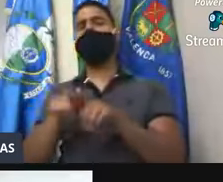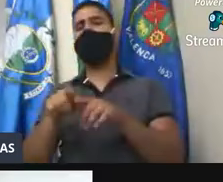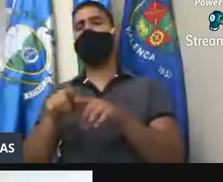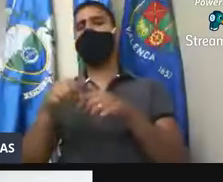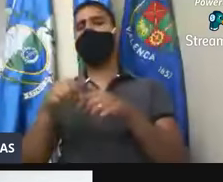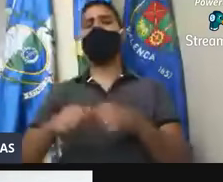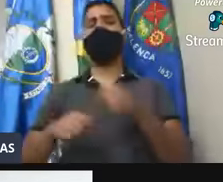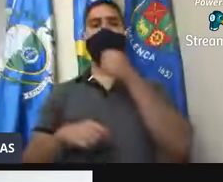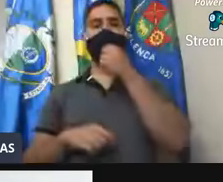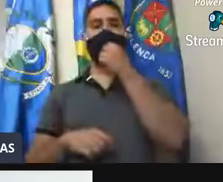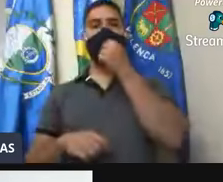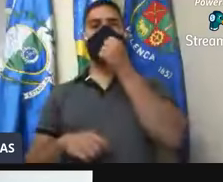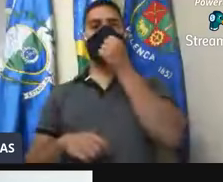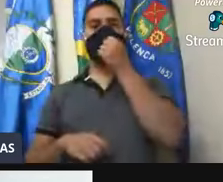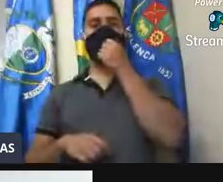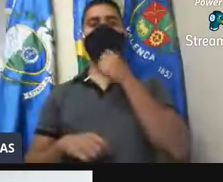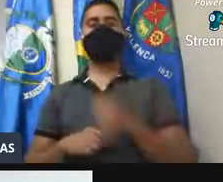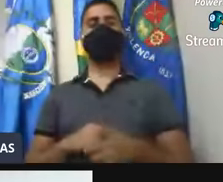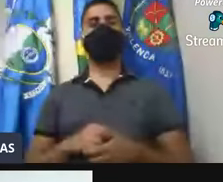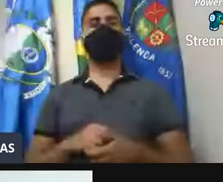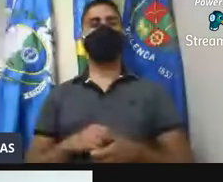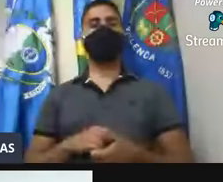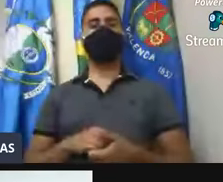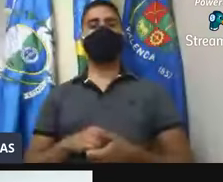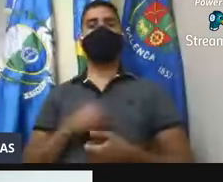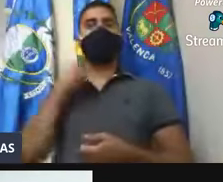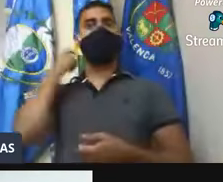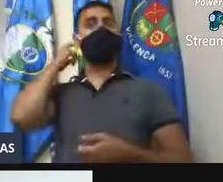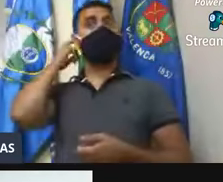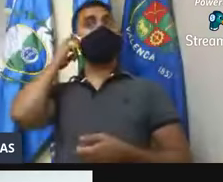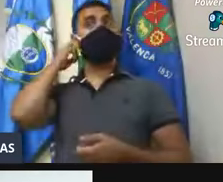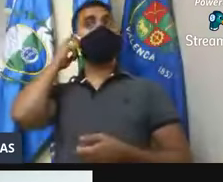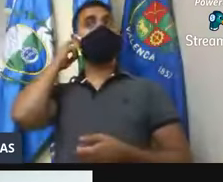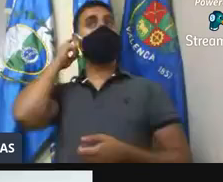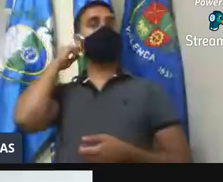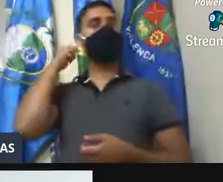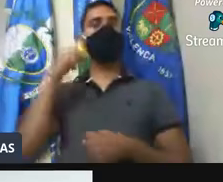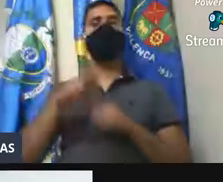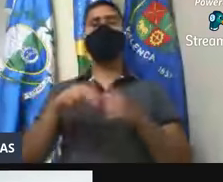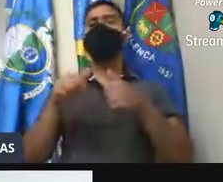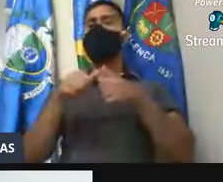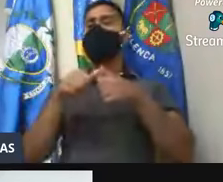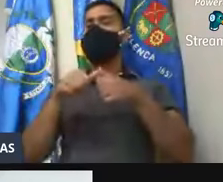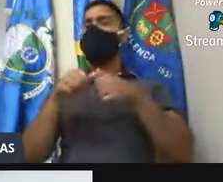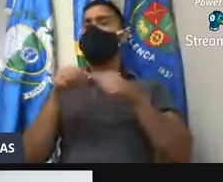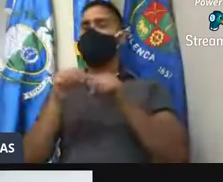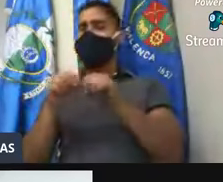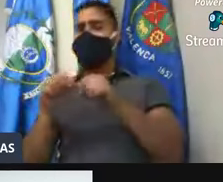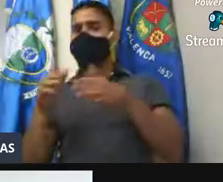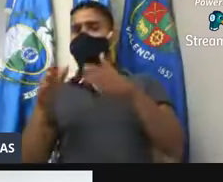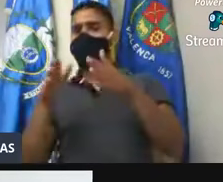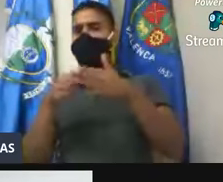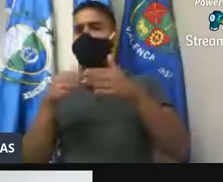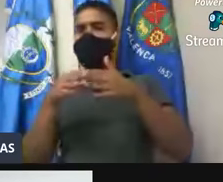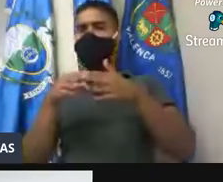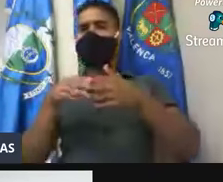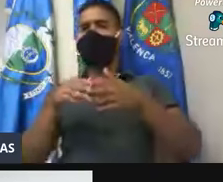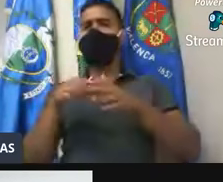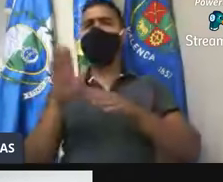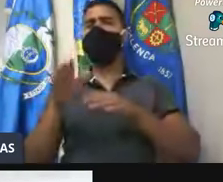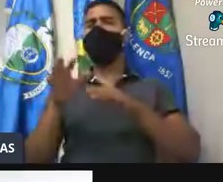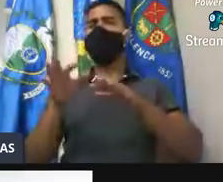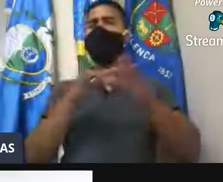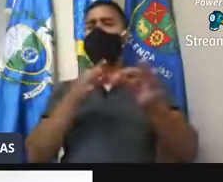e hoje ele ia estar na assessoria do doutor Luizinho. Então, fizemos a solicitação, eh, já um